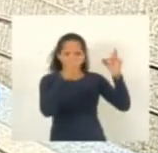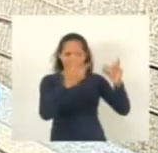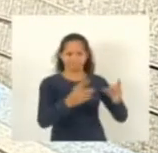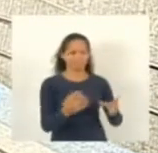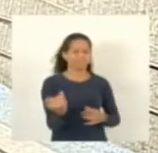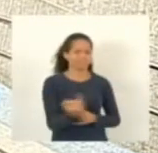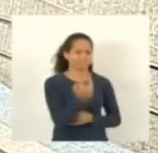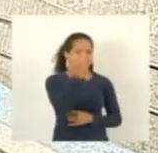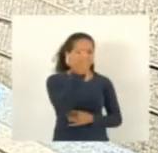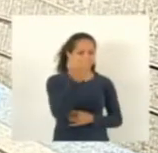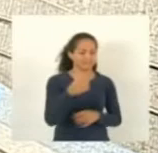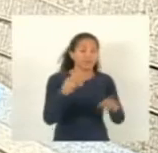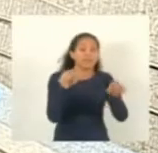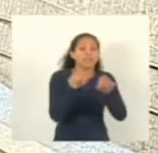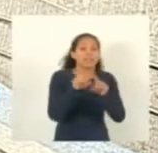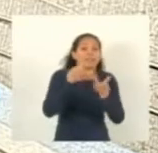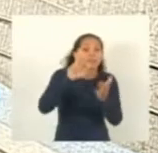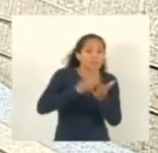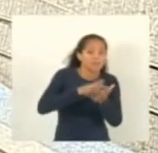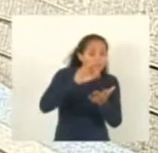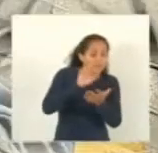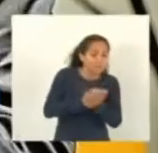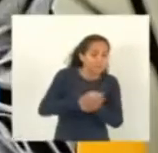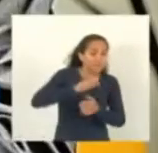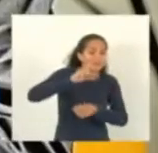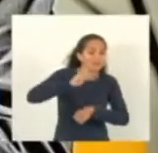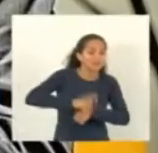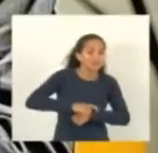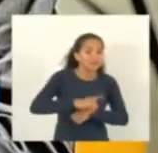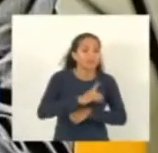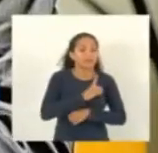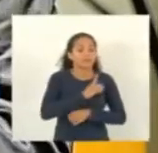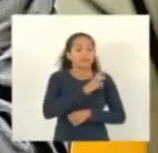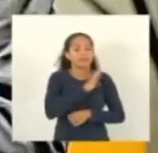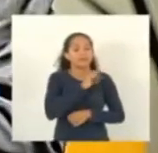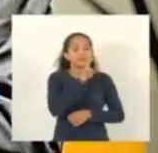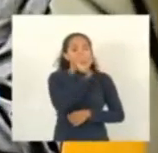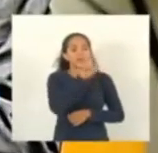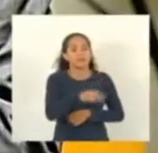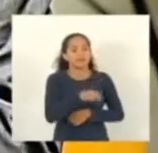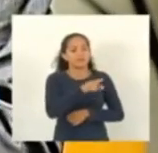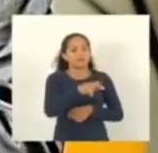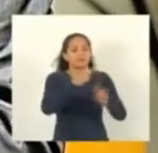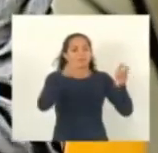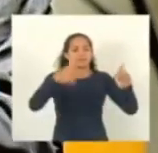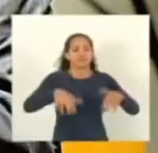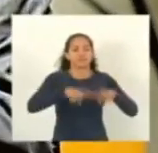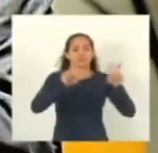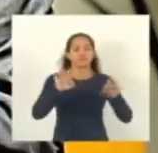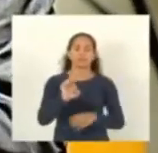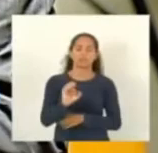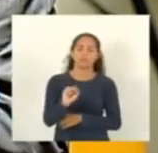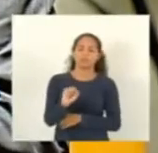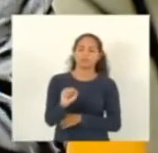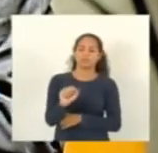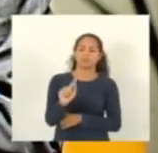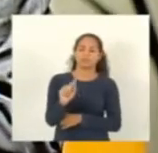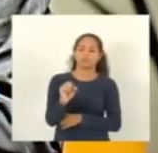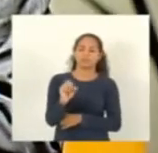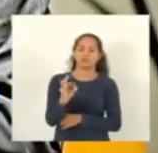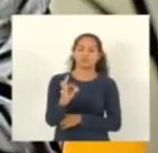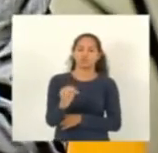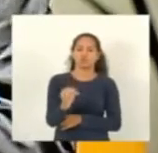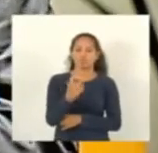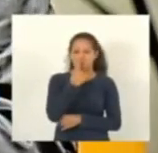importante. E também registrar, deputado Danilo, V. Exª está falando sobre esgoto. Só quero falar sobre uma